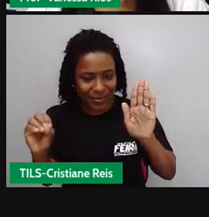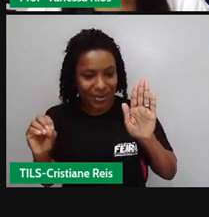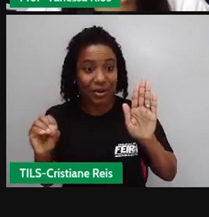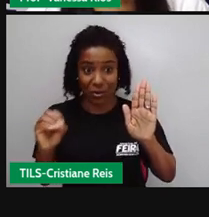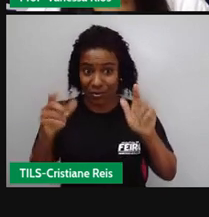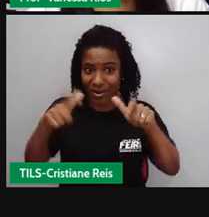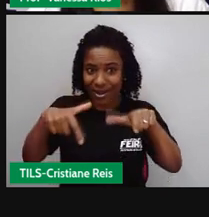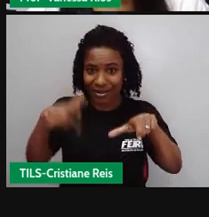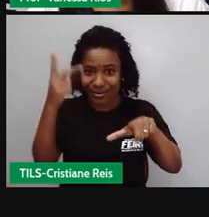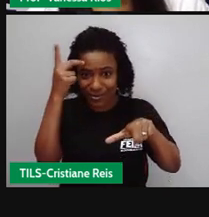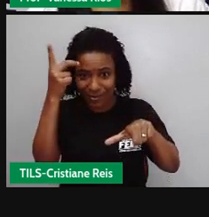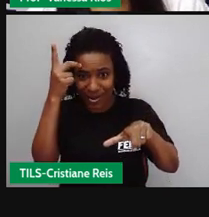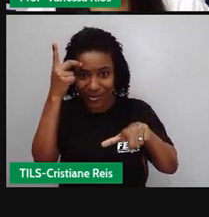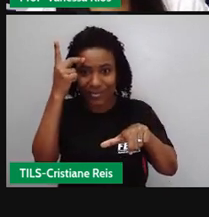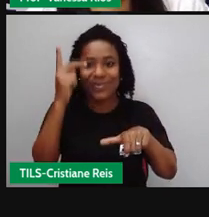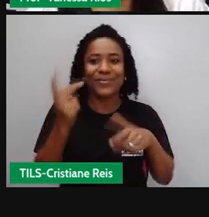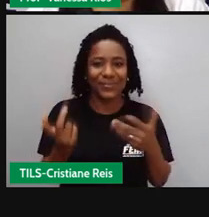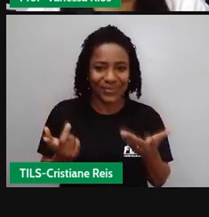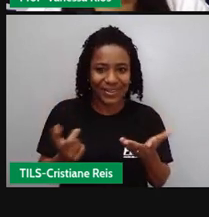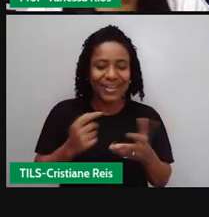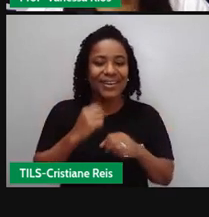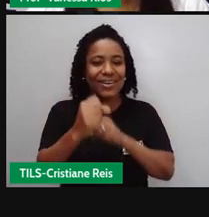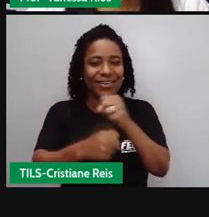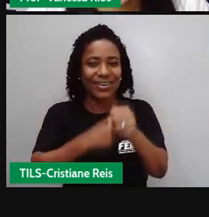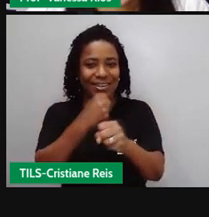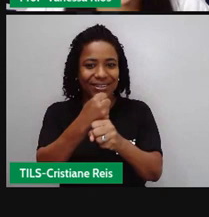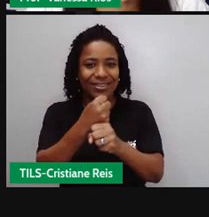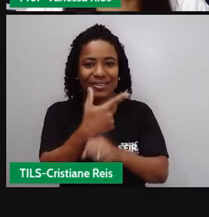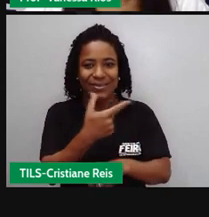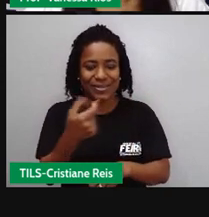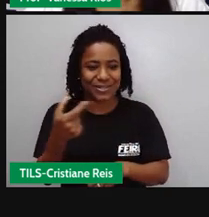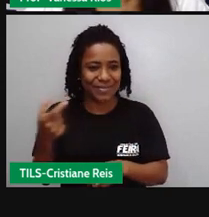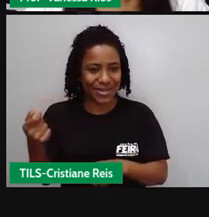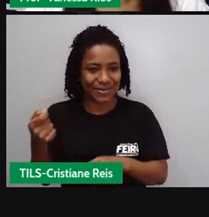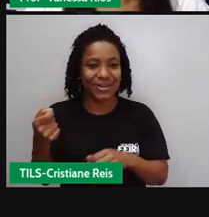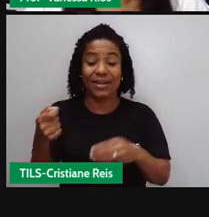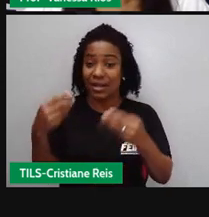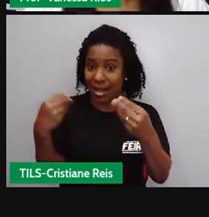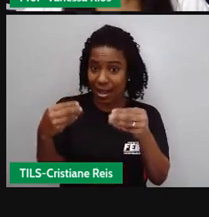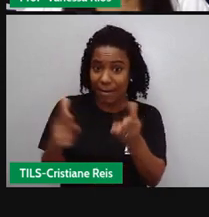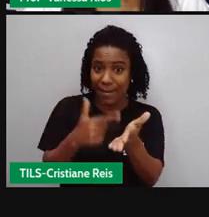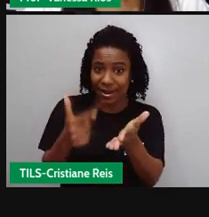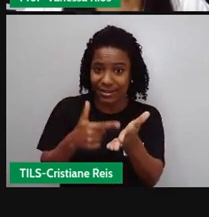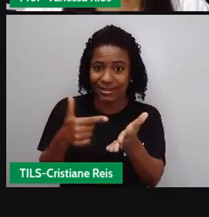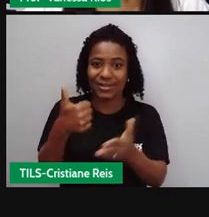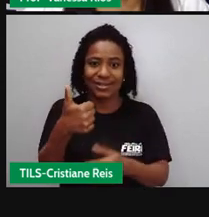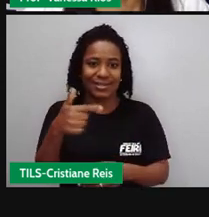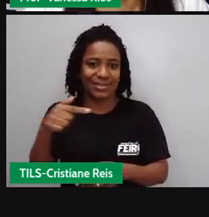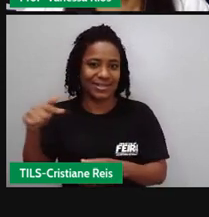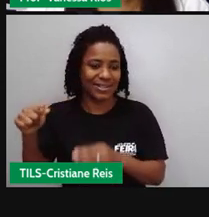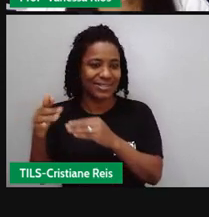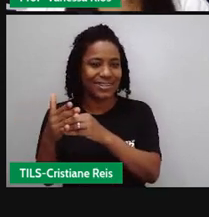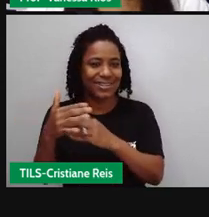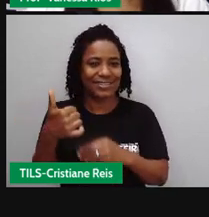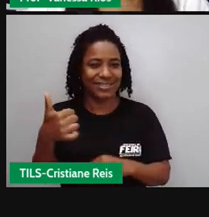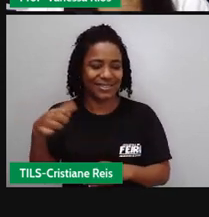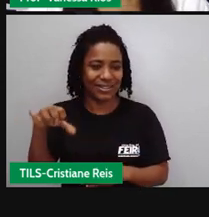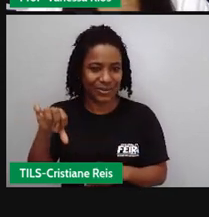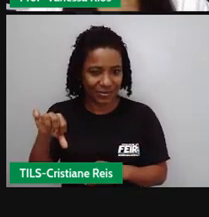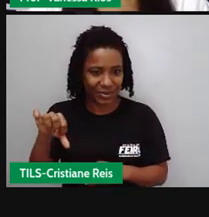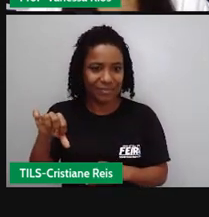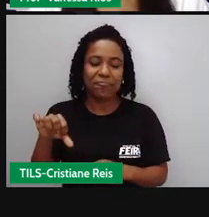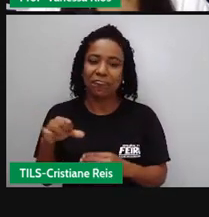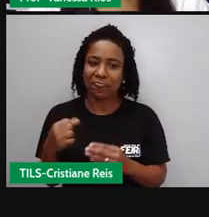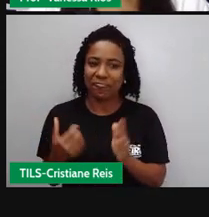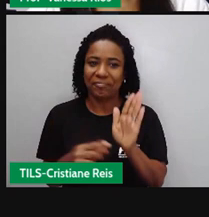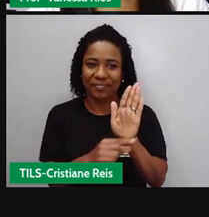e aí as páginas 117 a 119 e aí a gente reflete um pouquinho né sobre o que